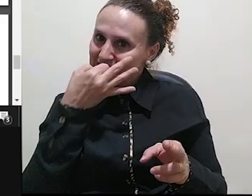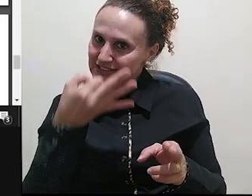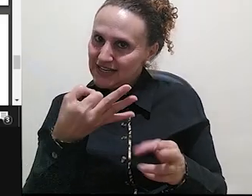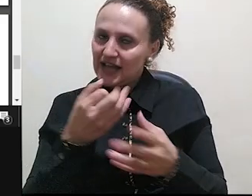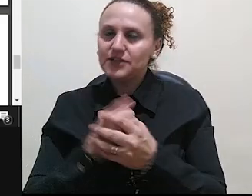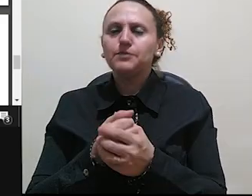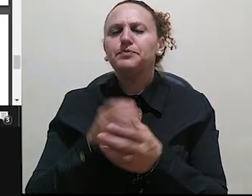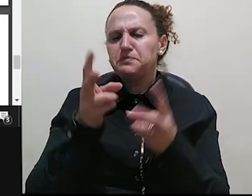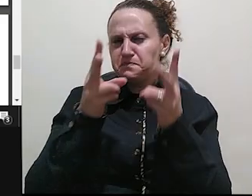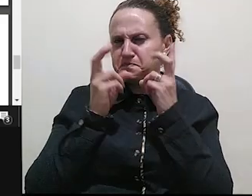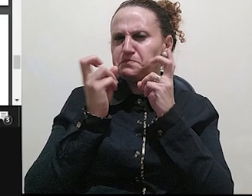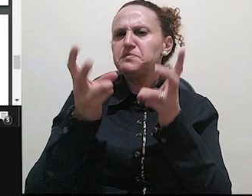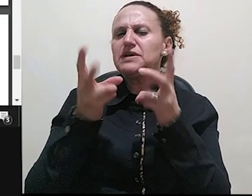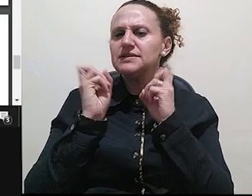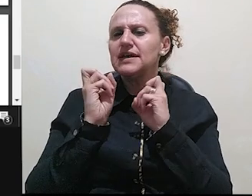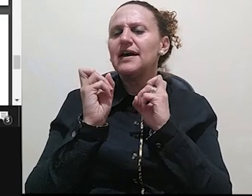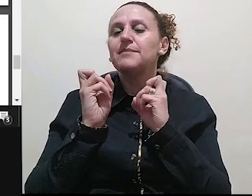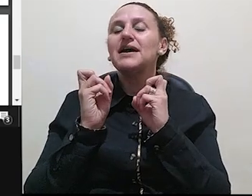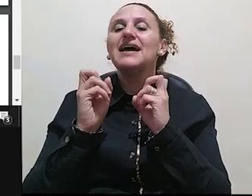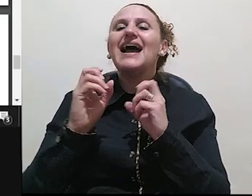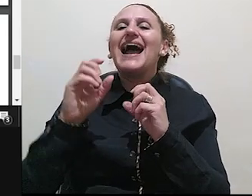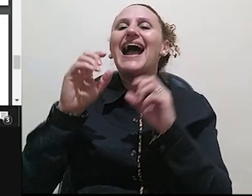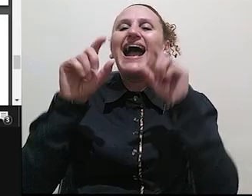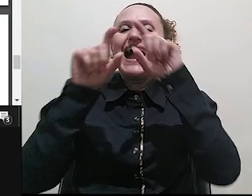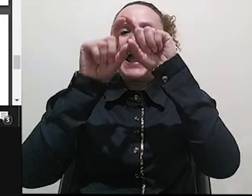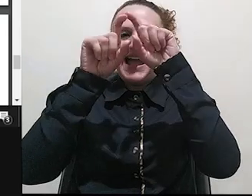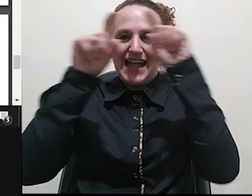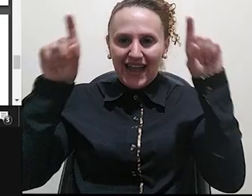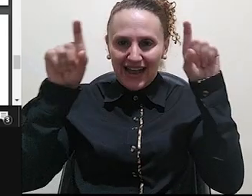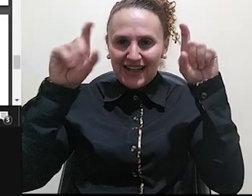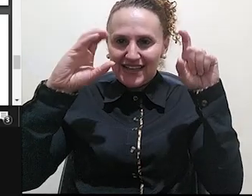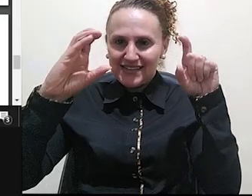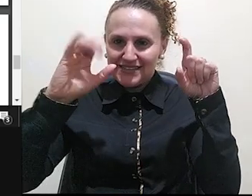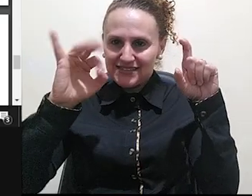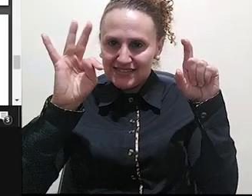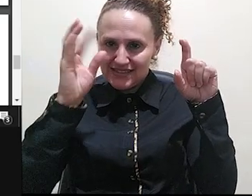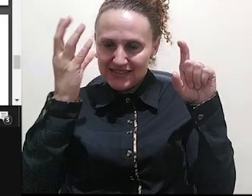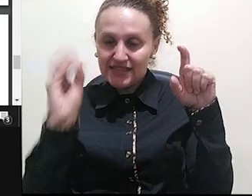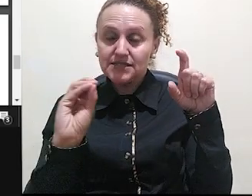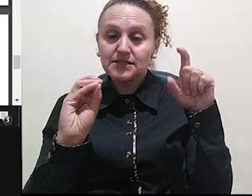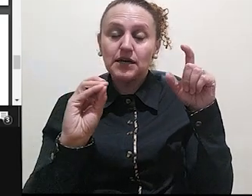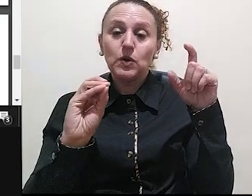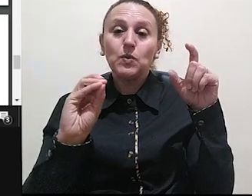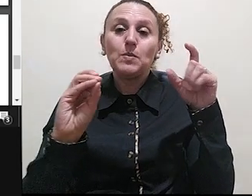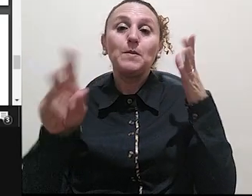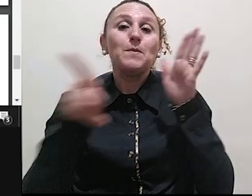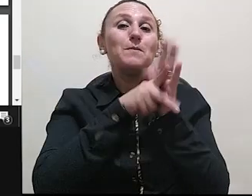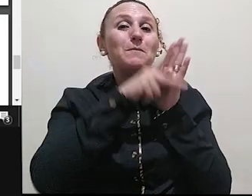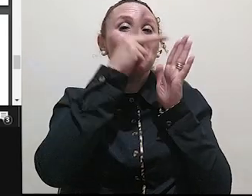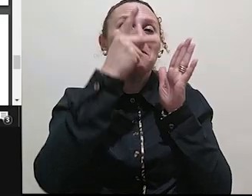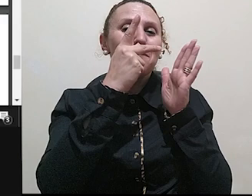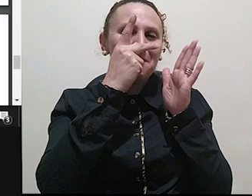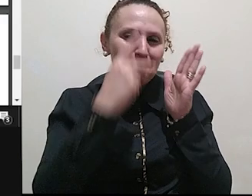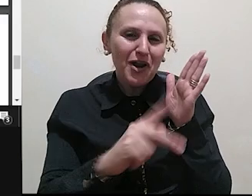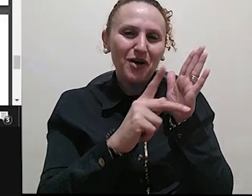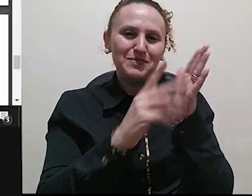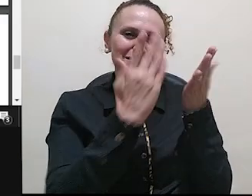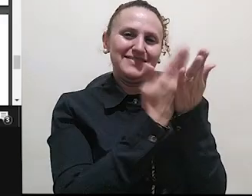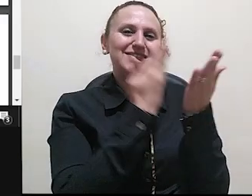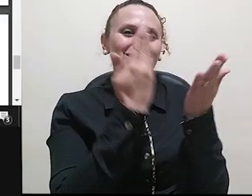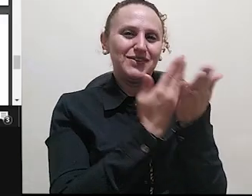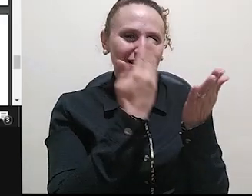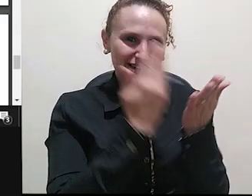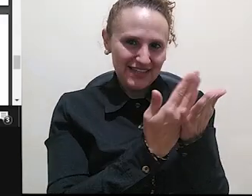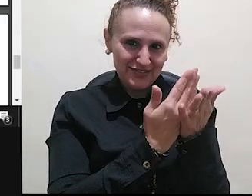ele menciona a própria citação de Borges Neto, no texto que ele está resenhando, para